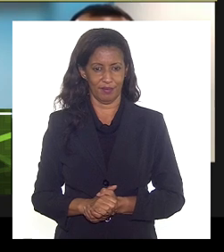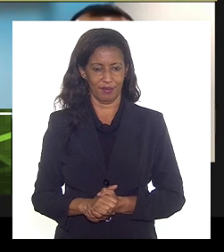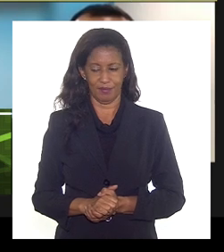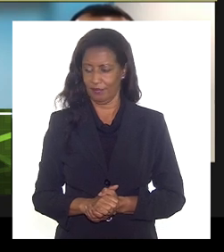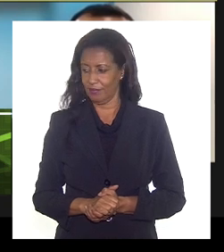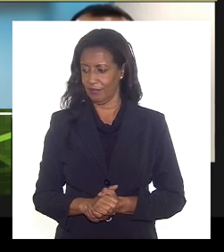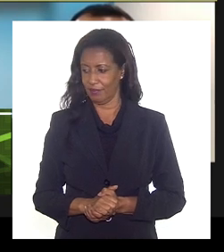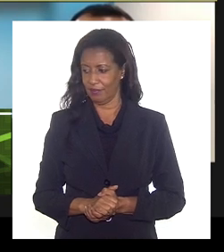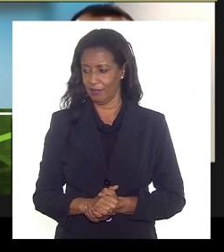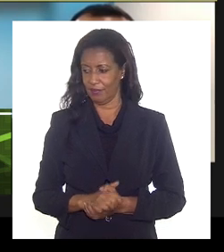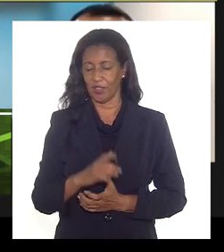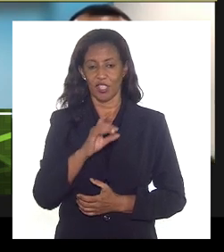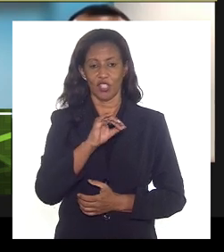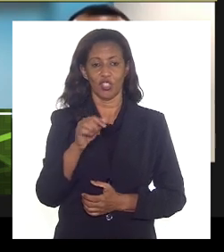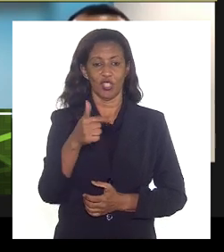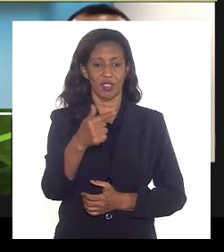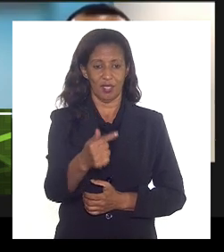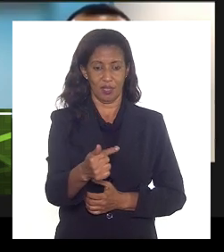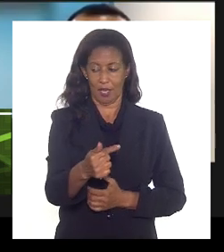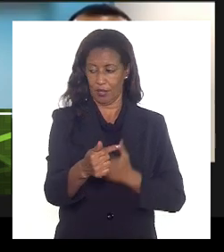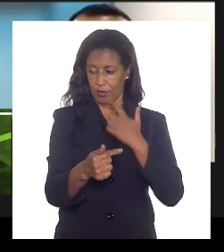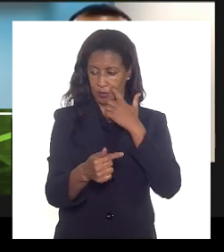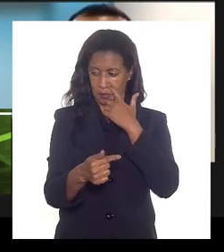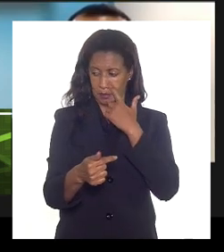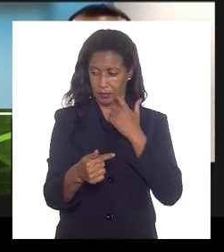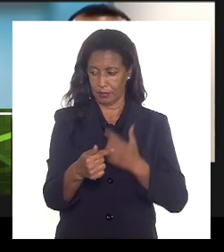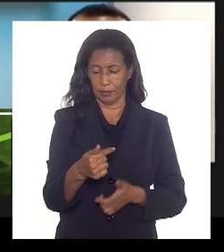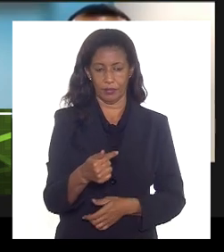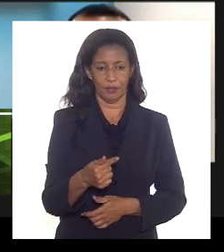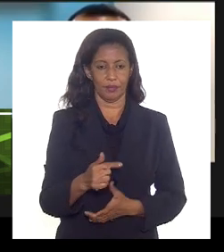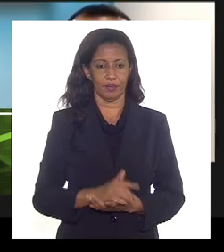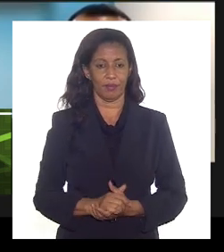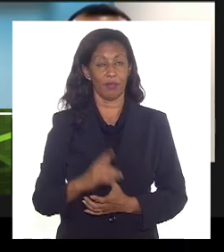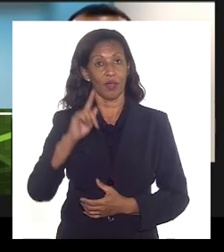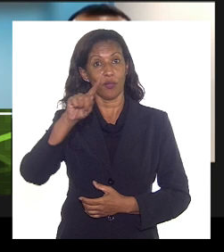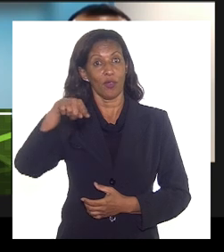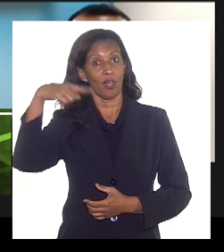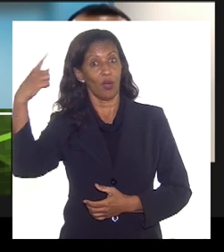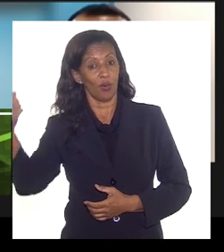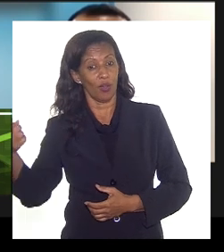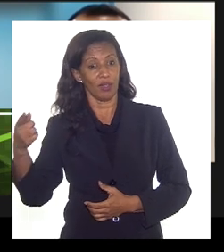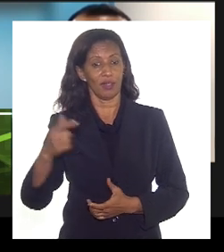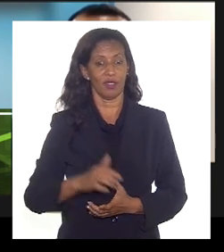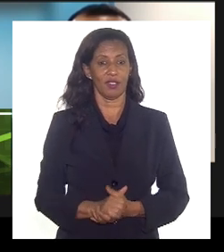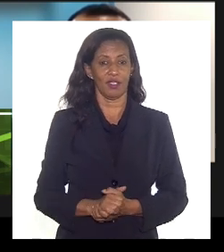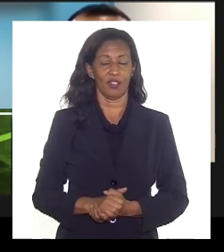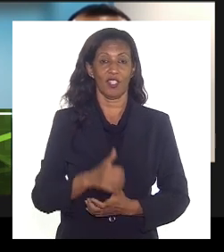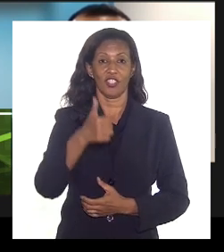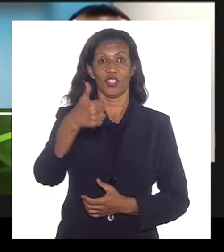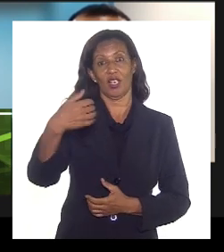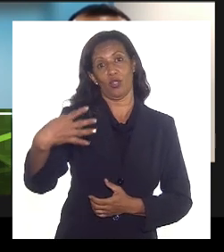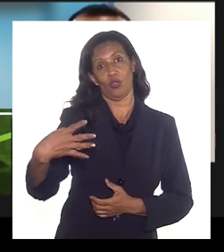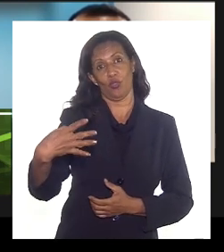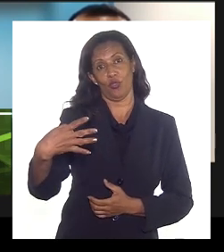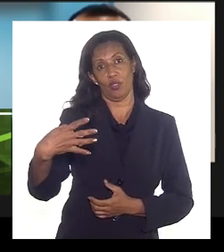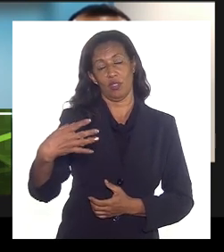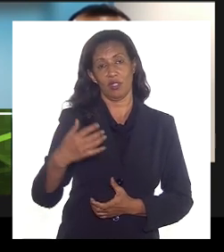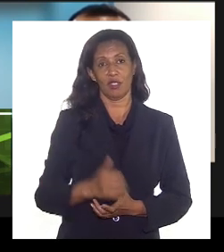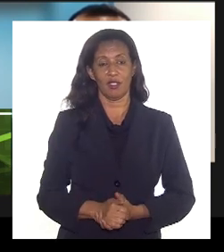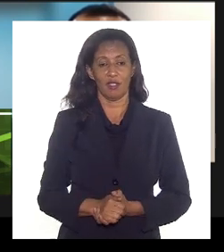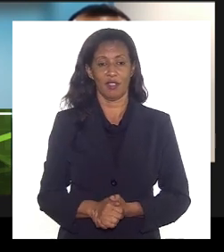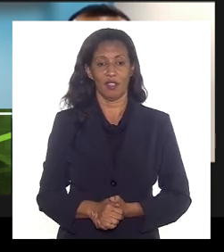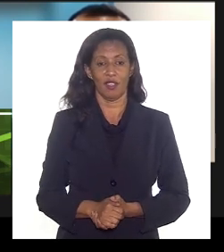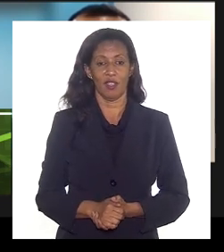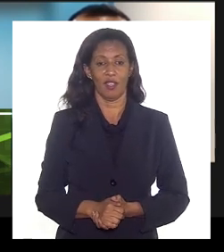É dia 7. A segunda agora é dia 7. Se for na outra segunda, é dia 14. Por isso que eu falei